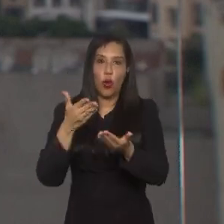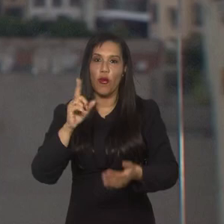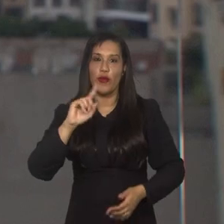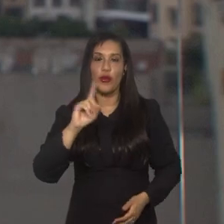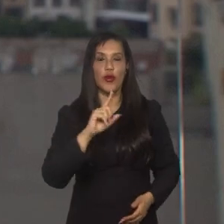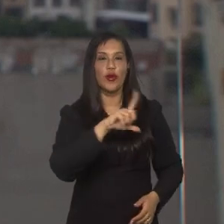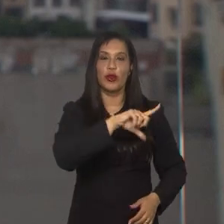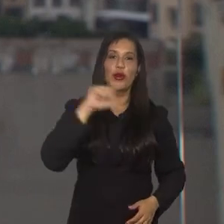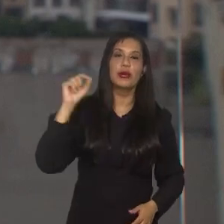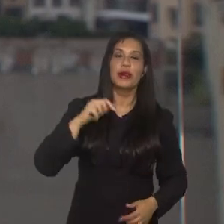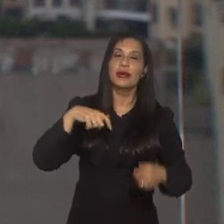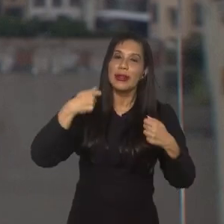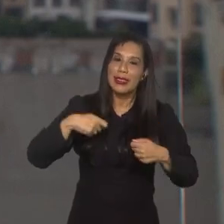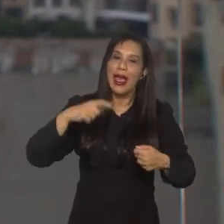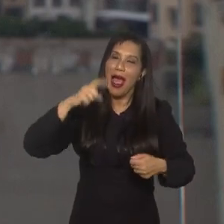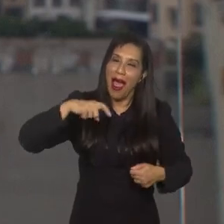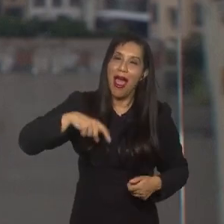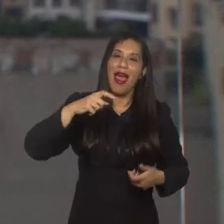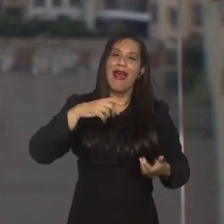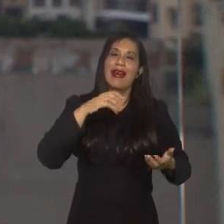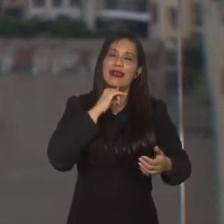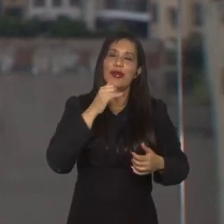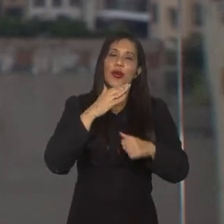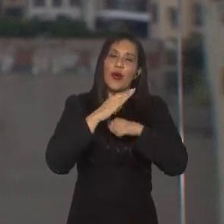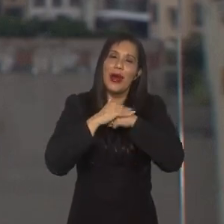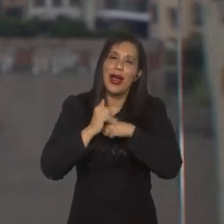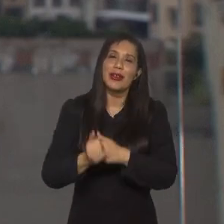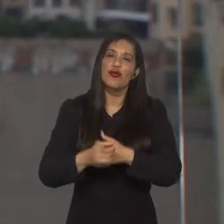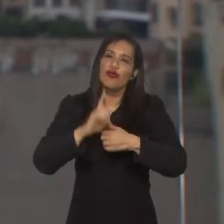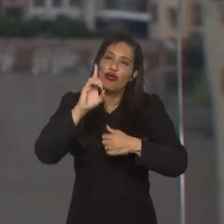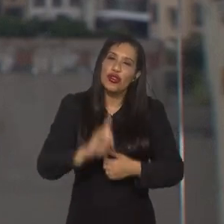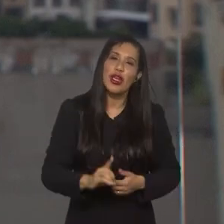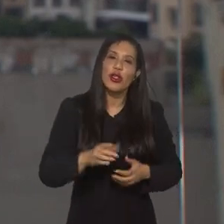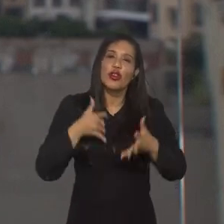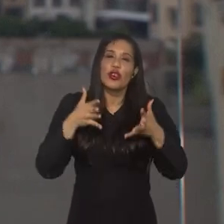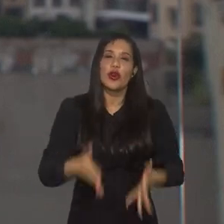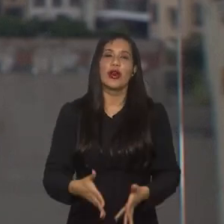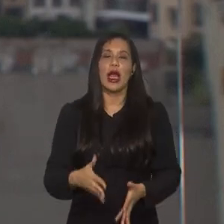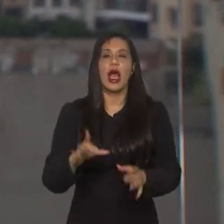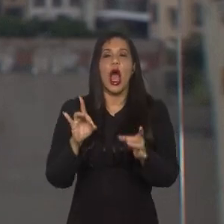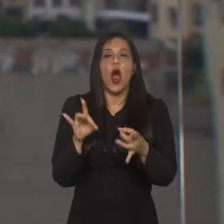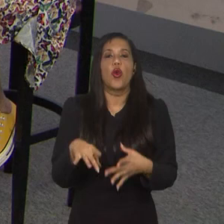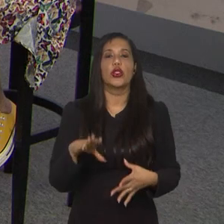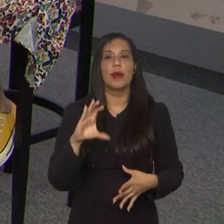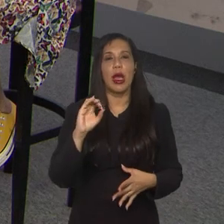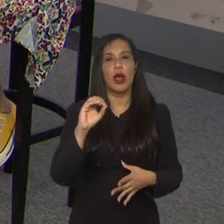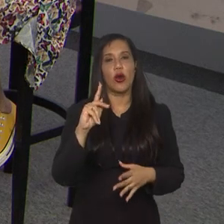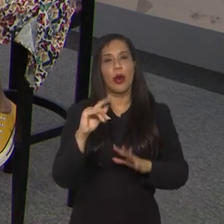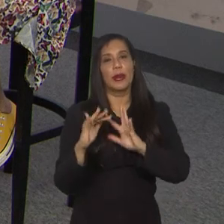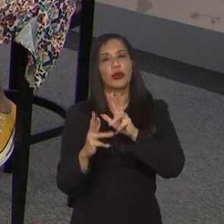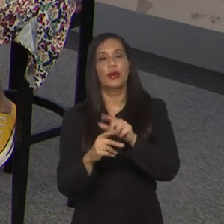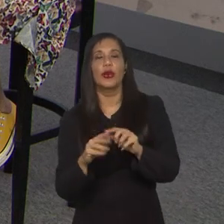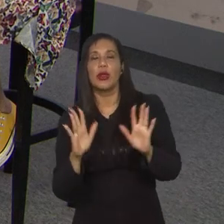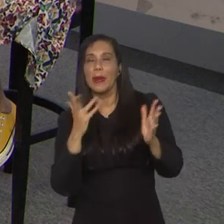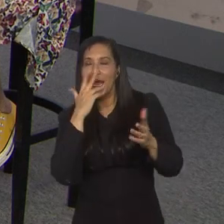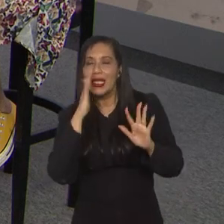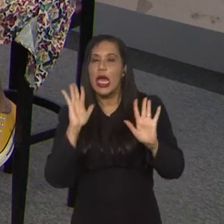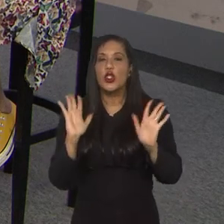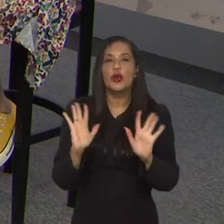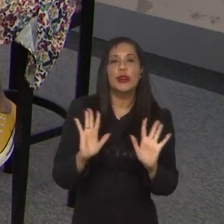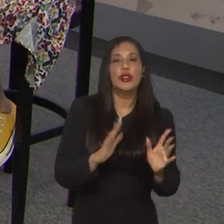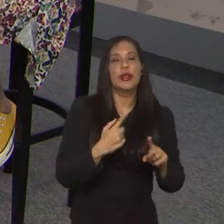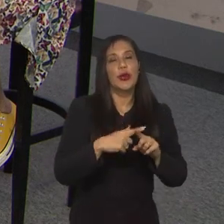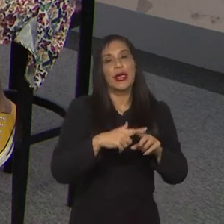tinha que ter recebido esse carinho, esse direito de jogar a última Copa do Mundo dela. Uma despedida, Uma despedida